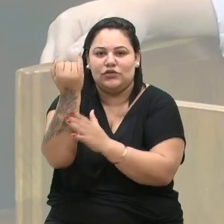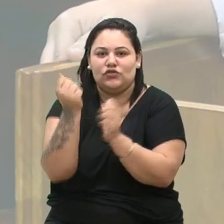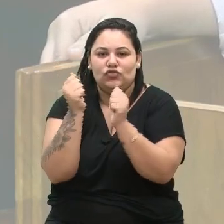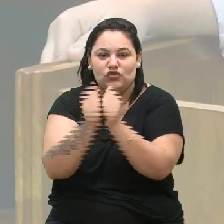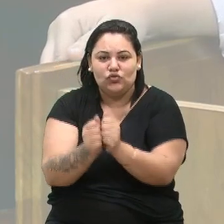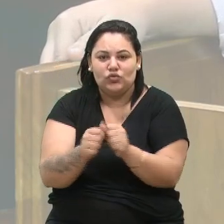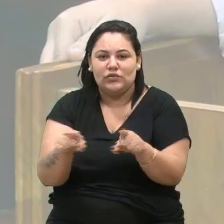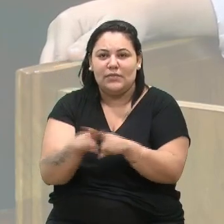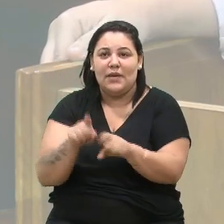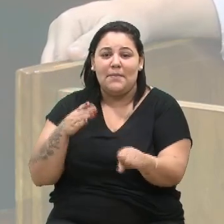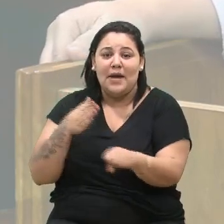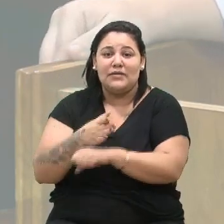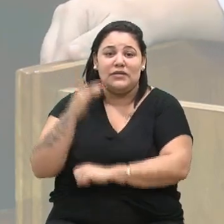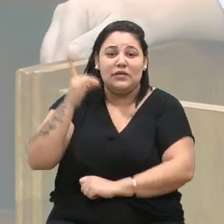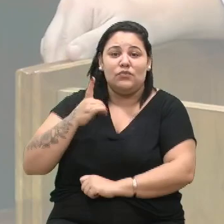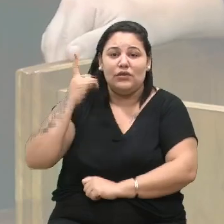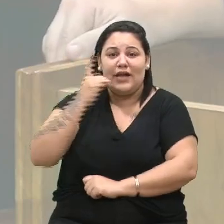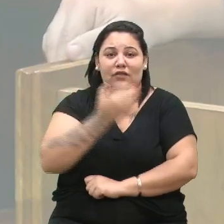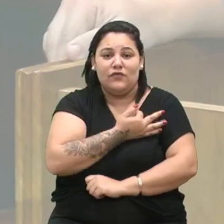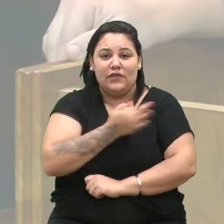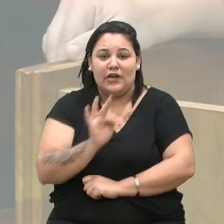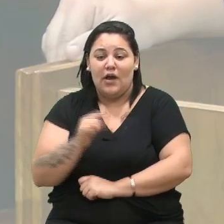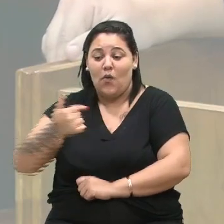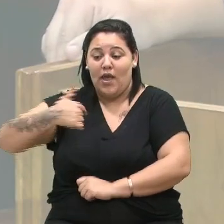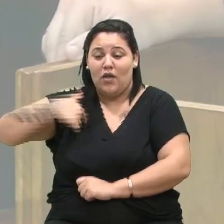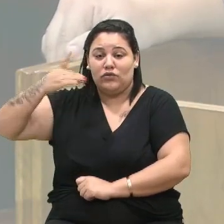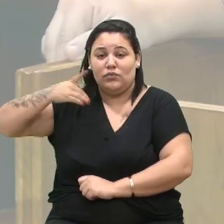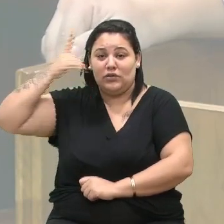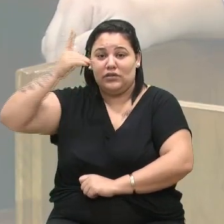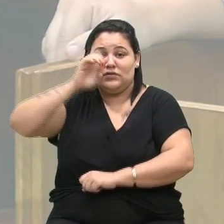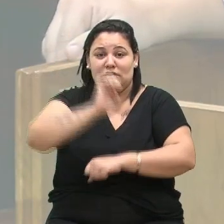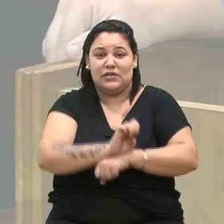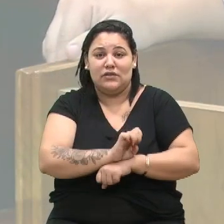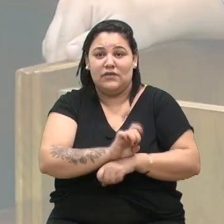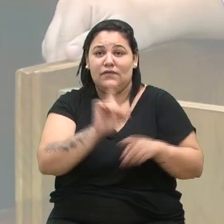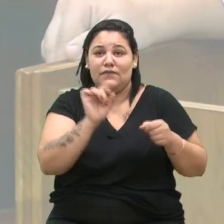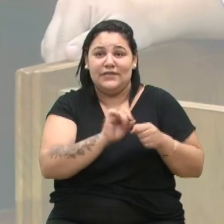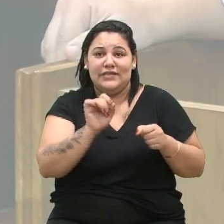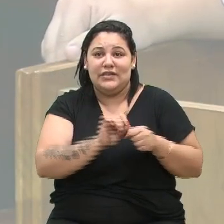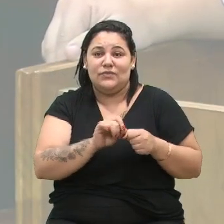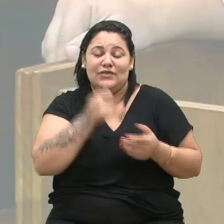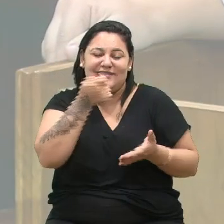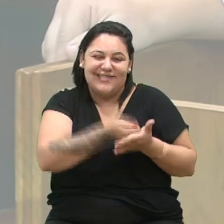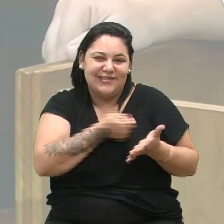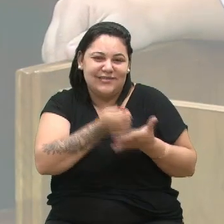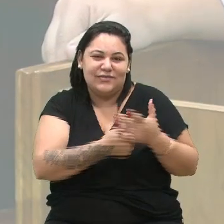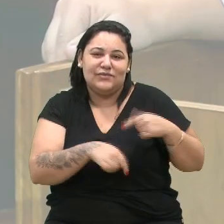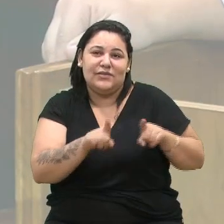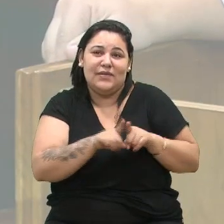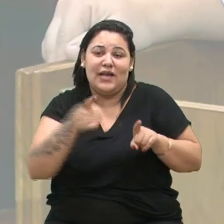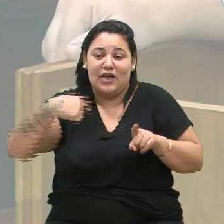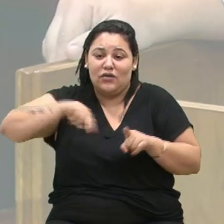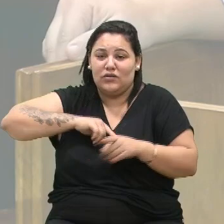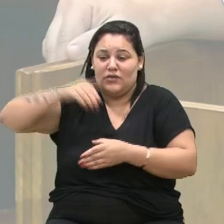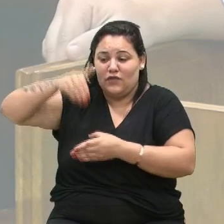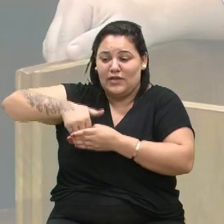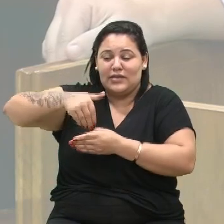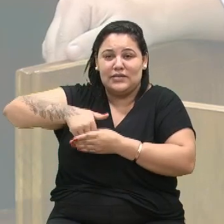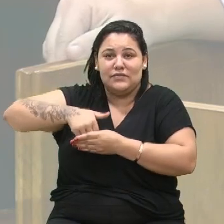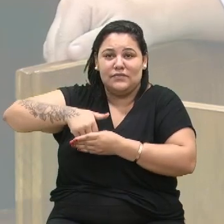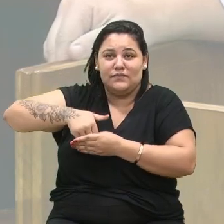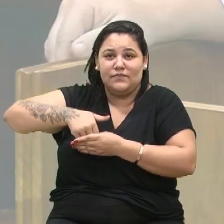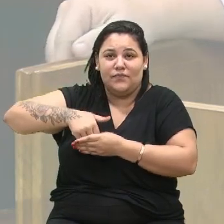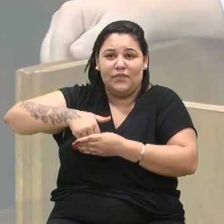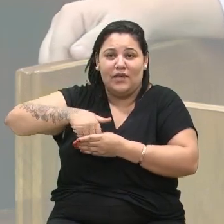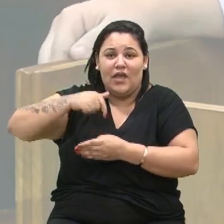concorrendo a deputado federal e eu a deputado estadual. fizemos o possível. A nossa votação pode não ter sido tão